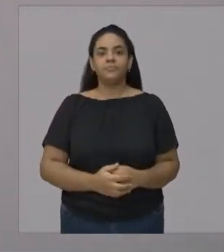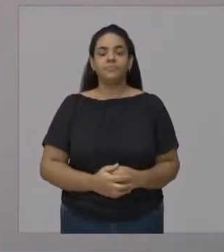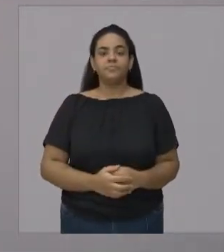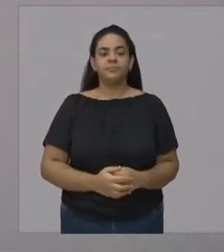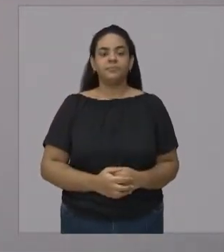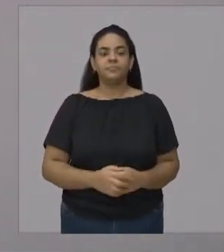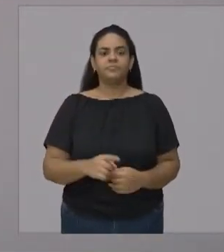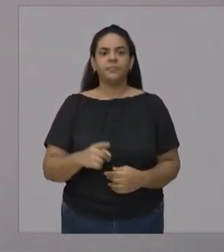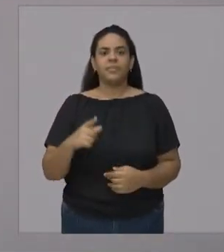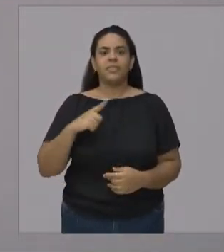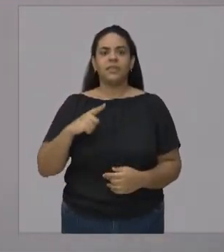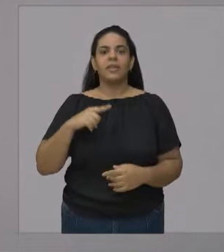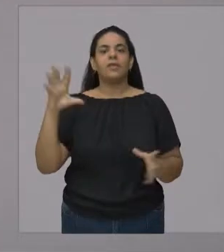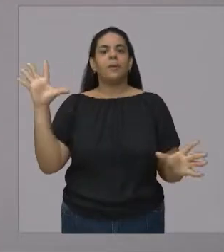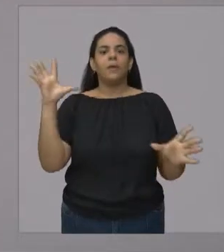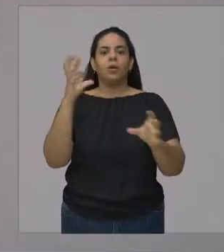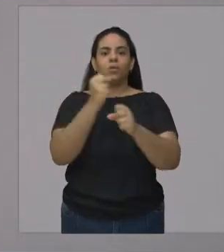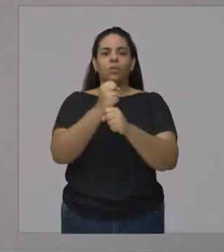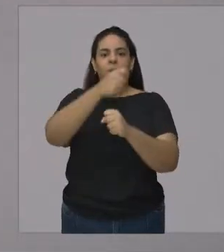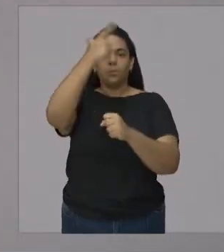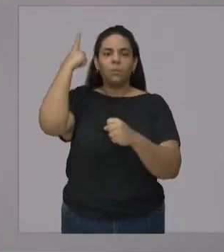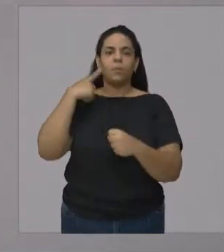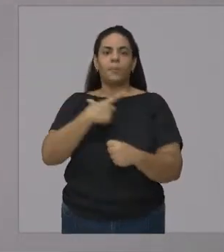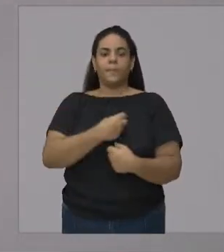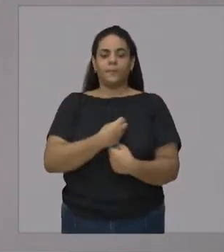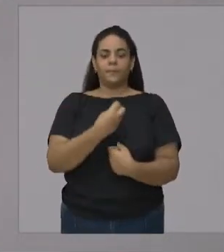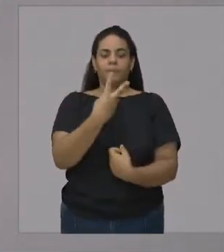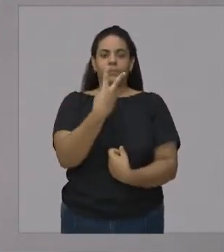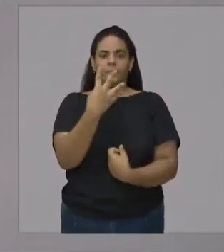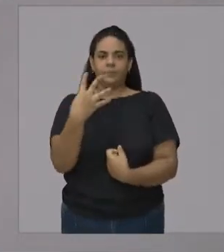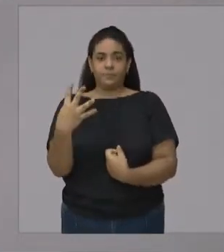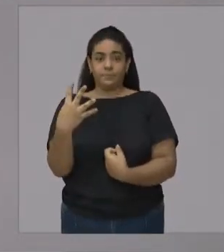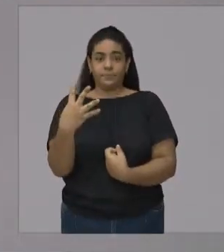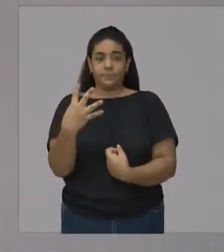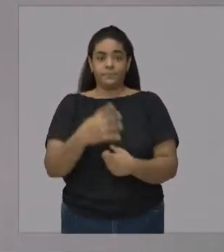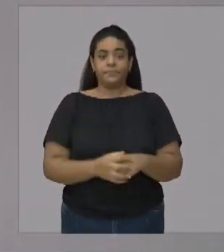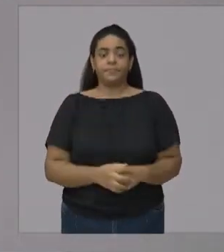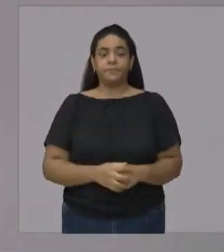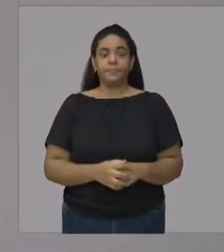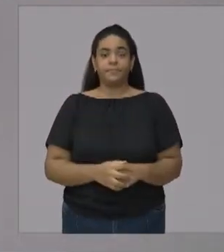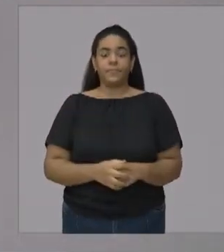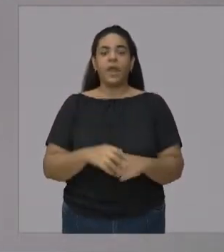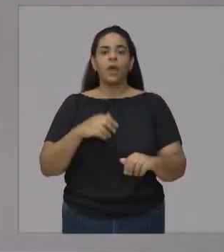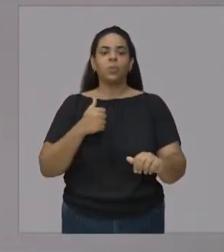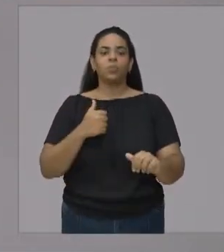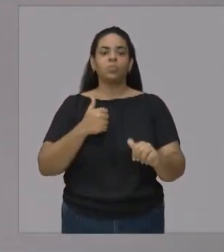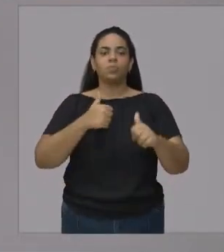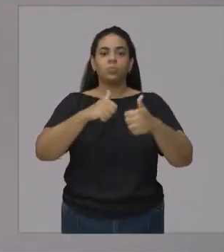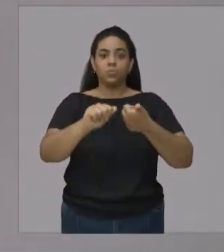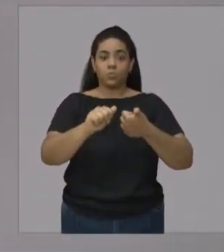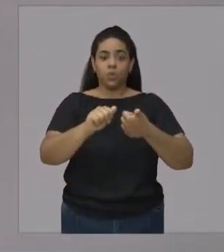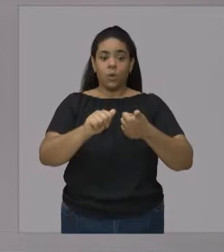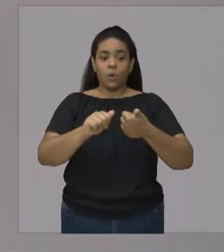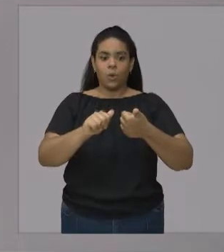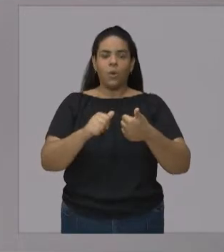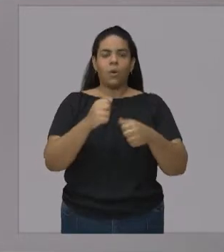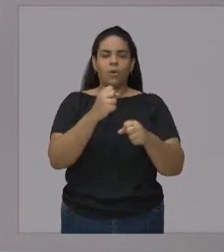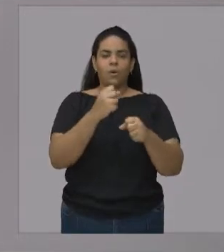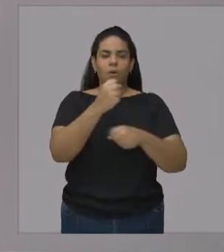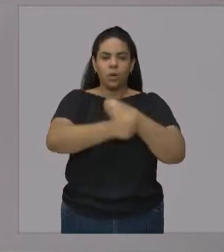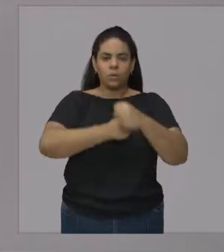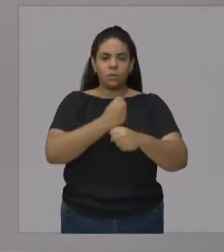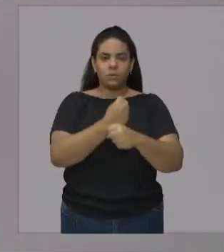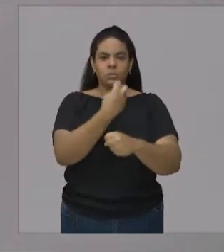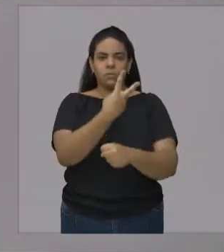24 medalhas Com no total Nos jogos paralímpicos de verão De 2020 Daniel garantiu 3 bronzes Nos 100 metros